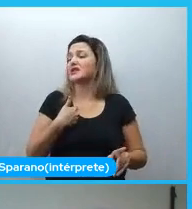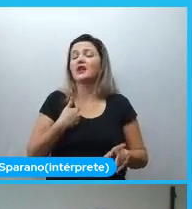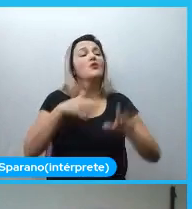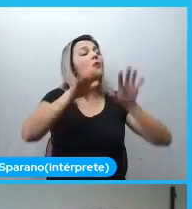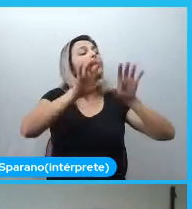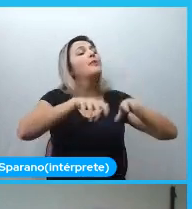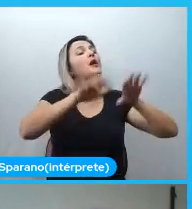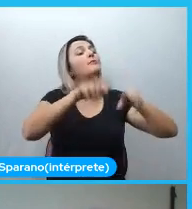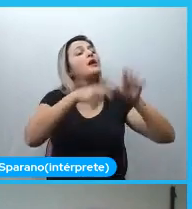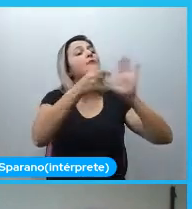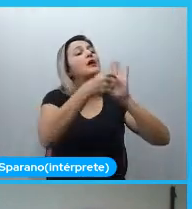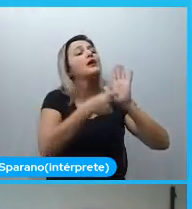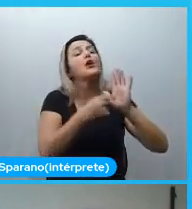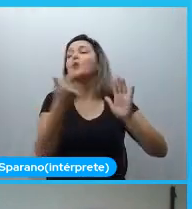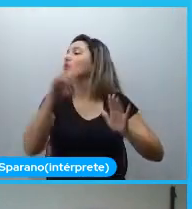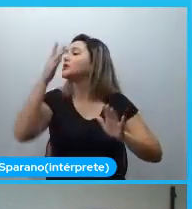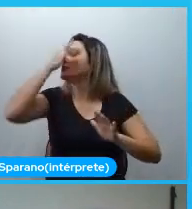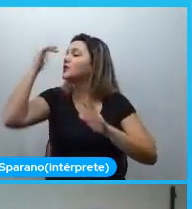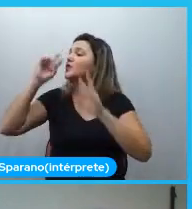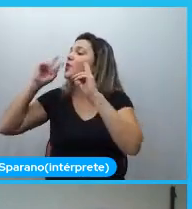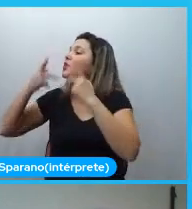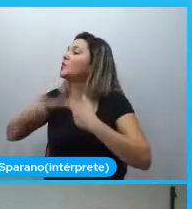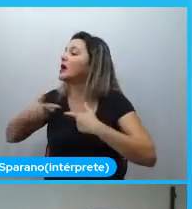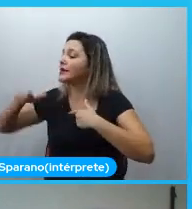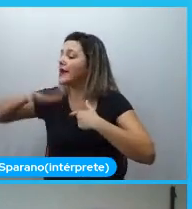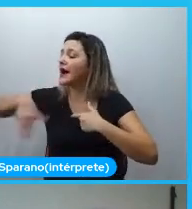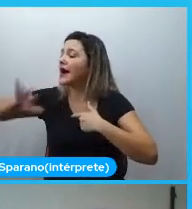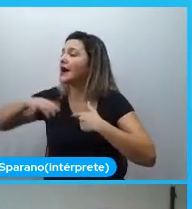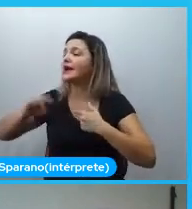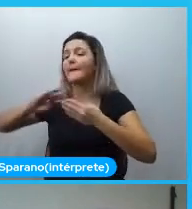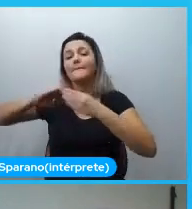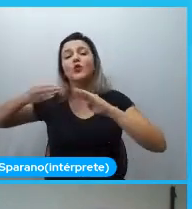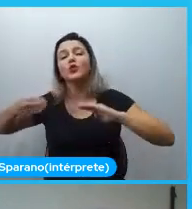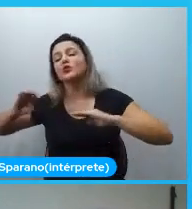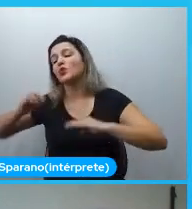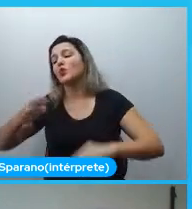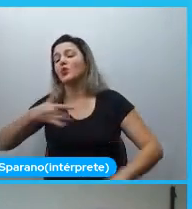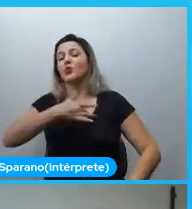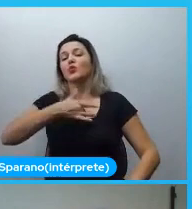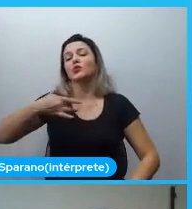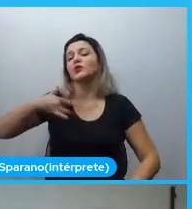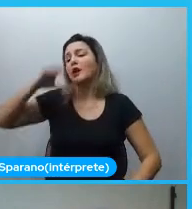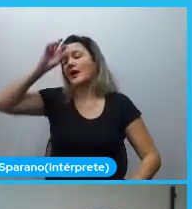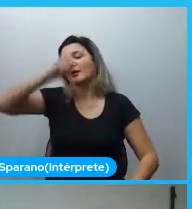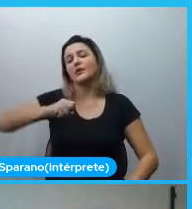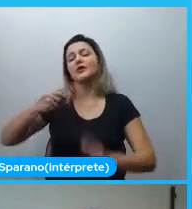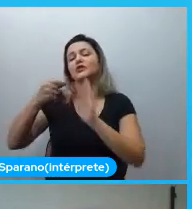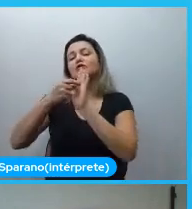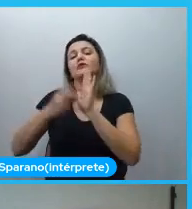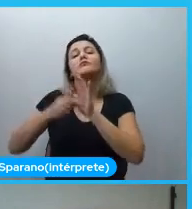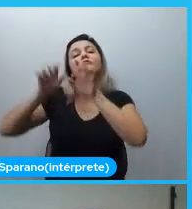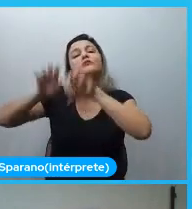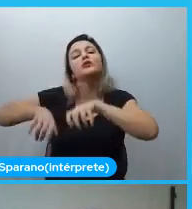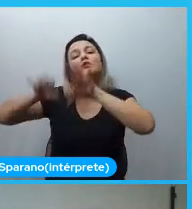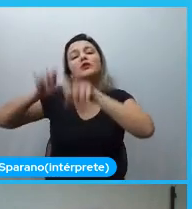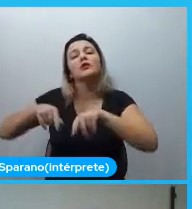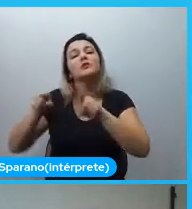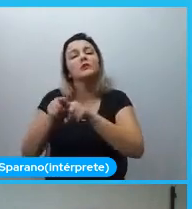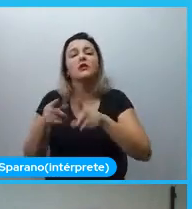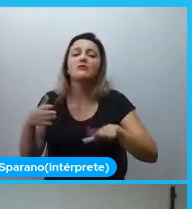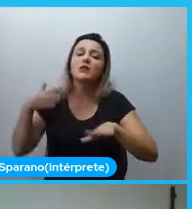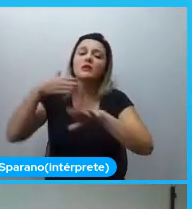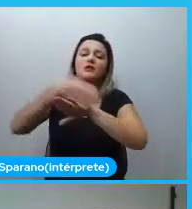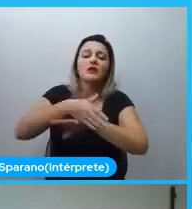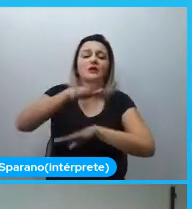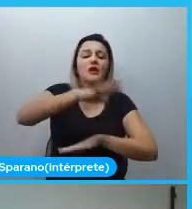diversas outras áreas, de humanas, biológicas ou saúde, e que estão aprendendo a programar, principalmente entrando nessa área de ciência de